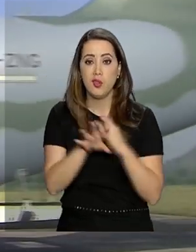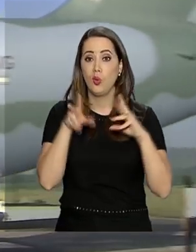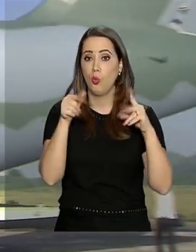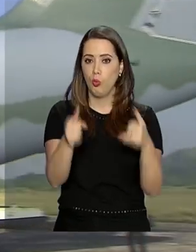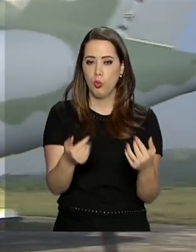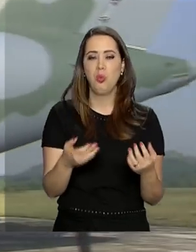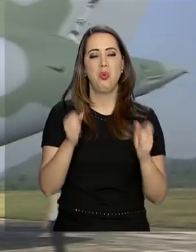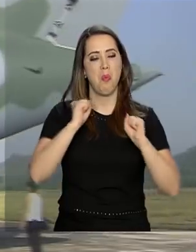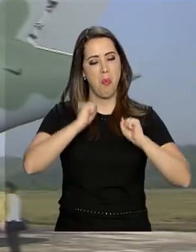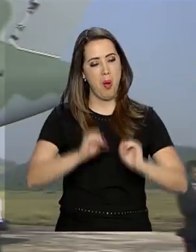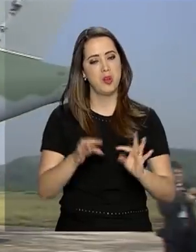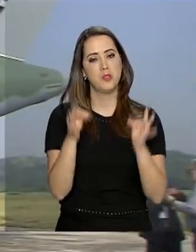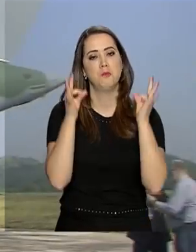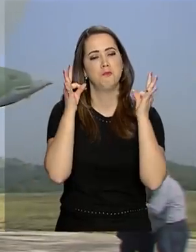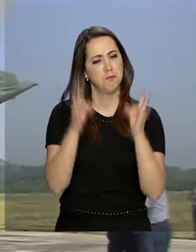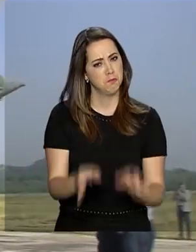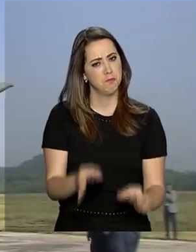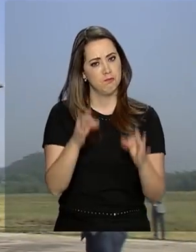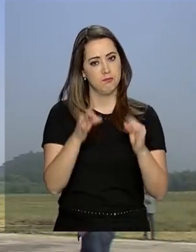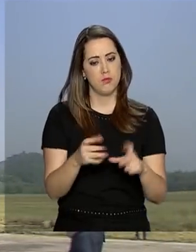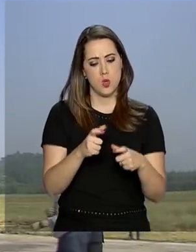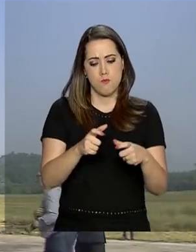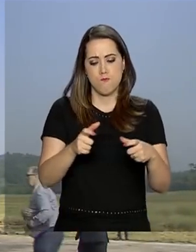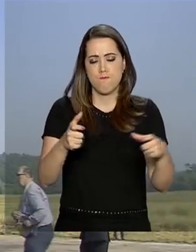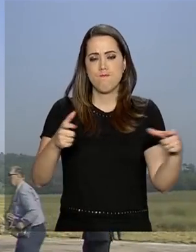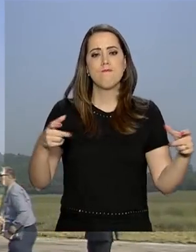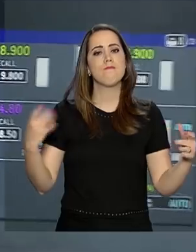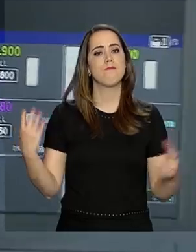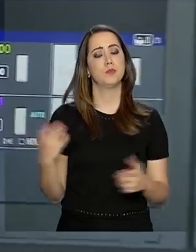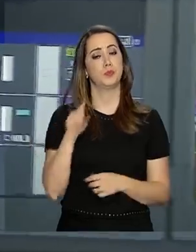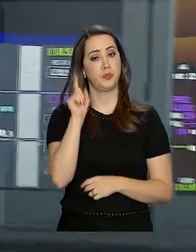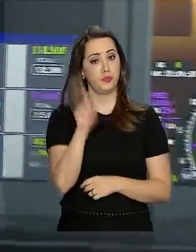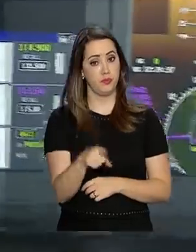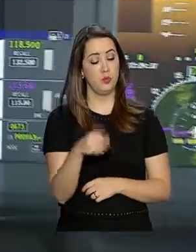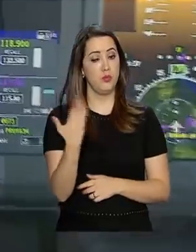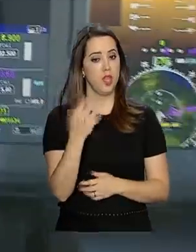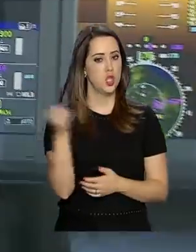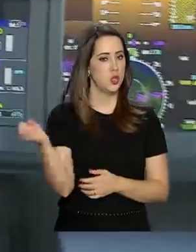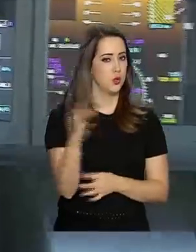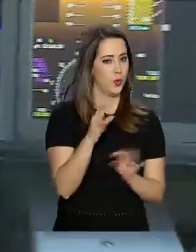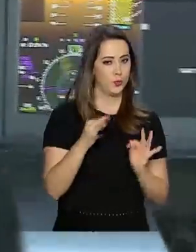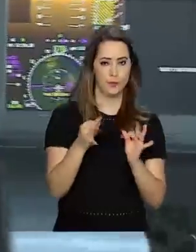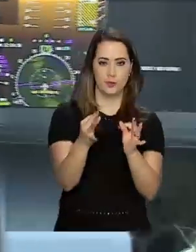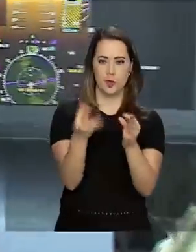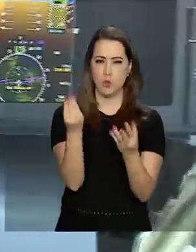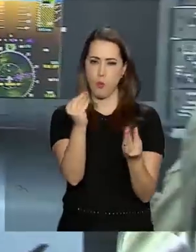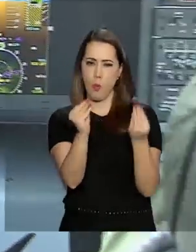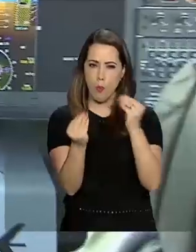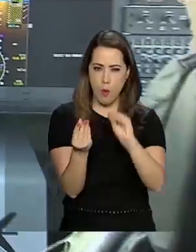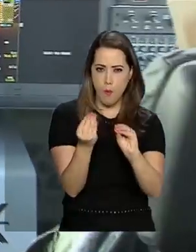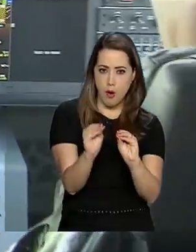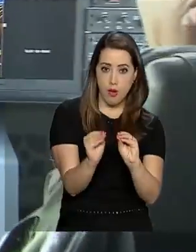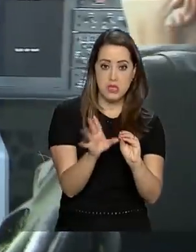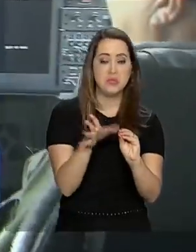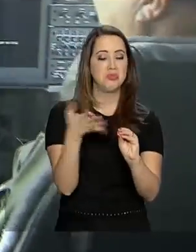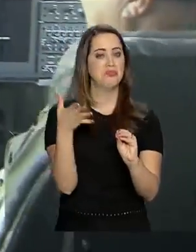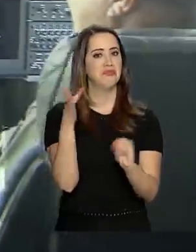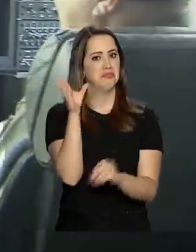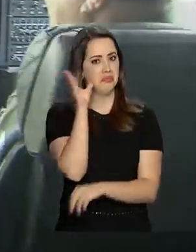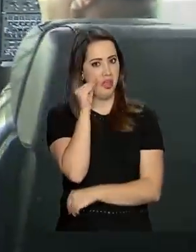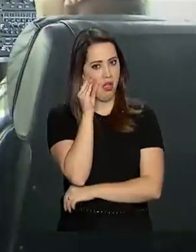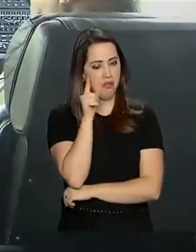KC-390. O tamanho não é a única vantagem da aeronave. As novidades tecnológicas também chamam a atenção.